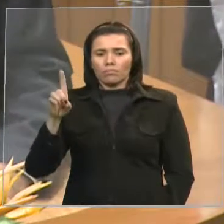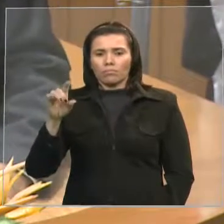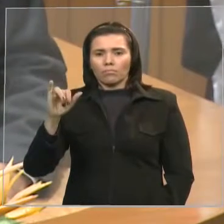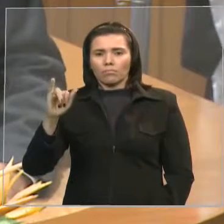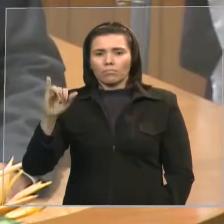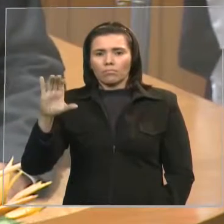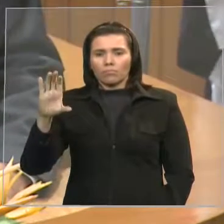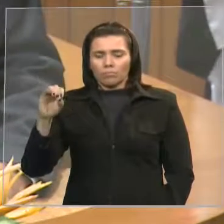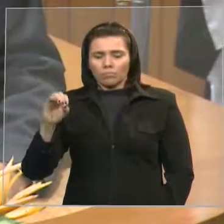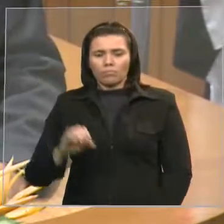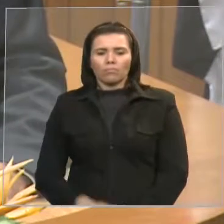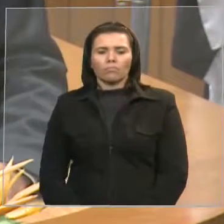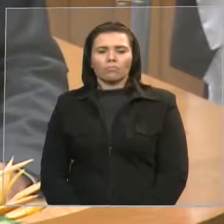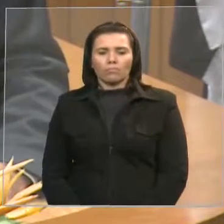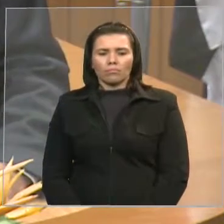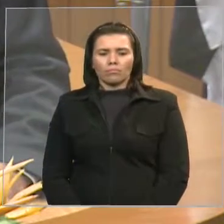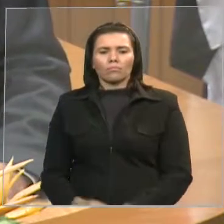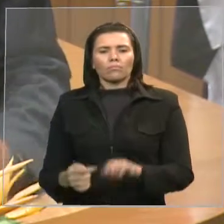prefeito